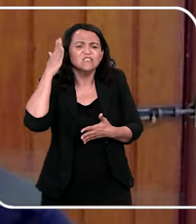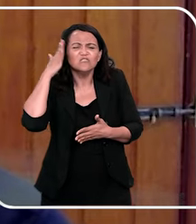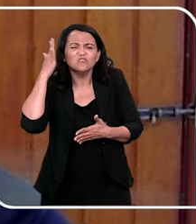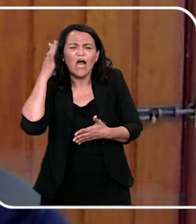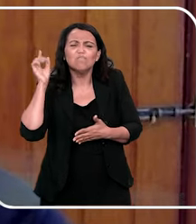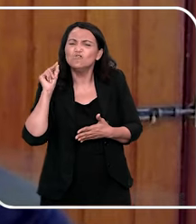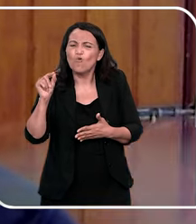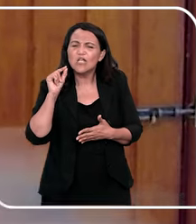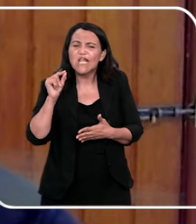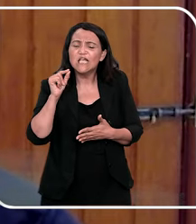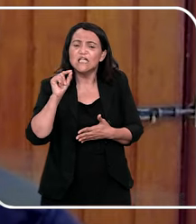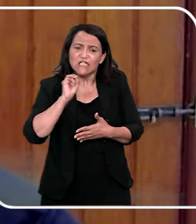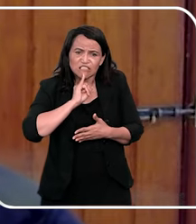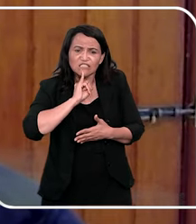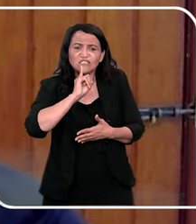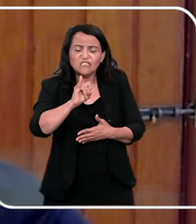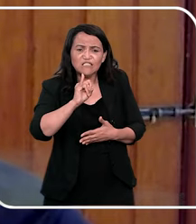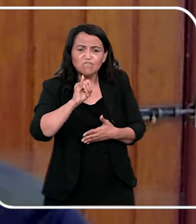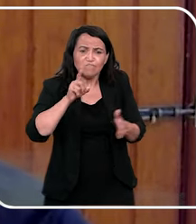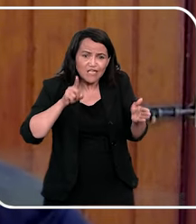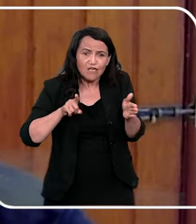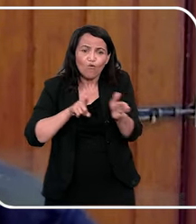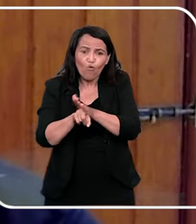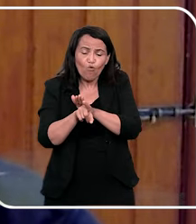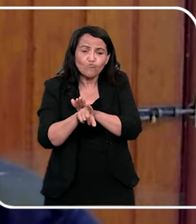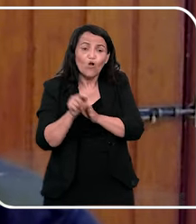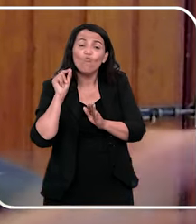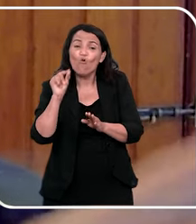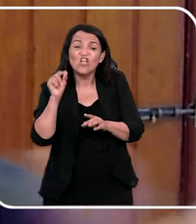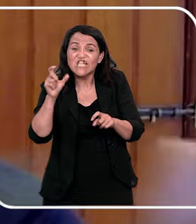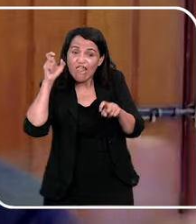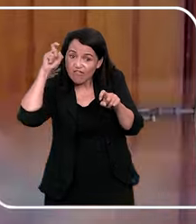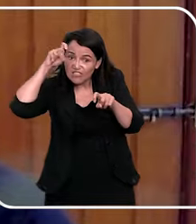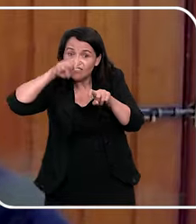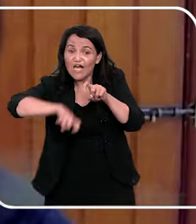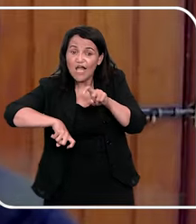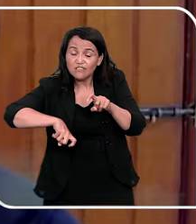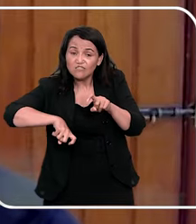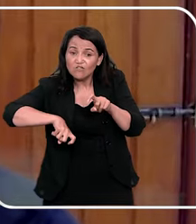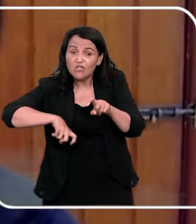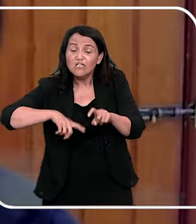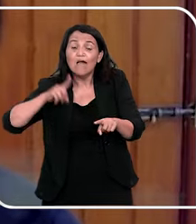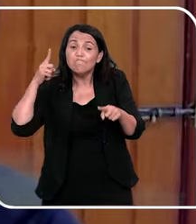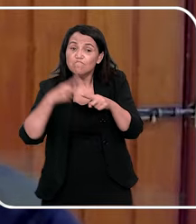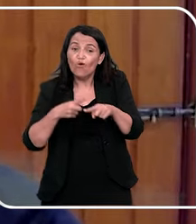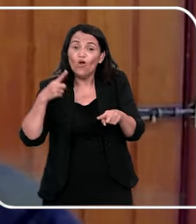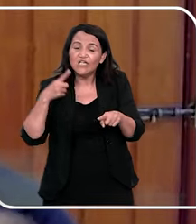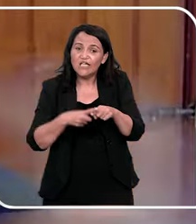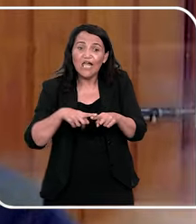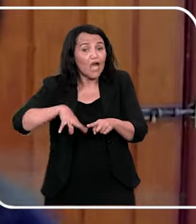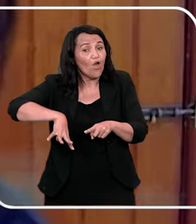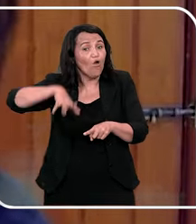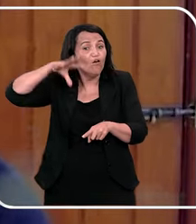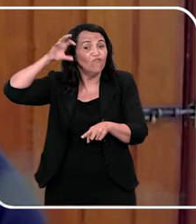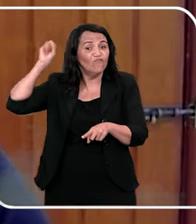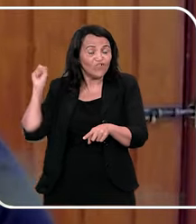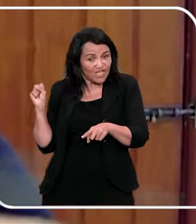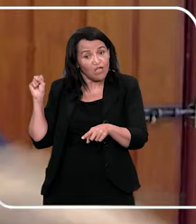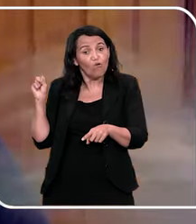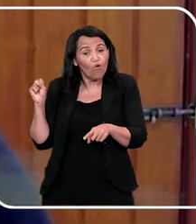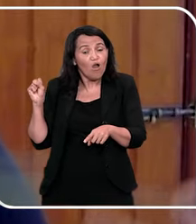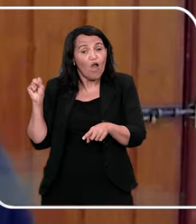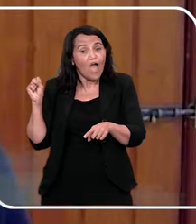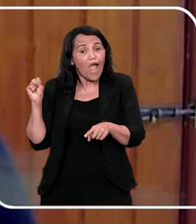pequenas demais, às vezes ela tá te perguntando o que é sexo, porque ela ouviu alguém falando que é do sexo feminino e masculino, e você vai com a